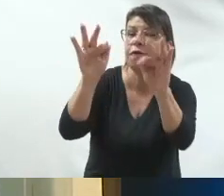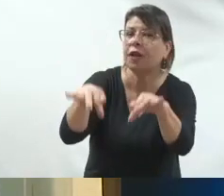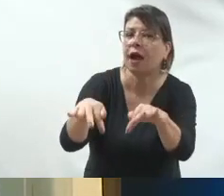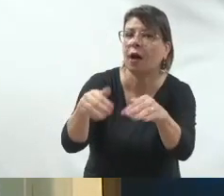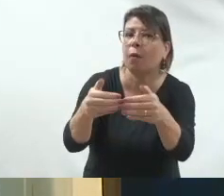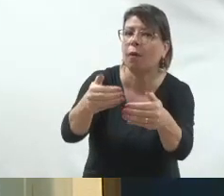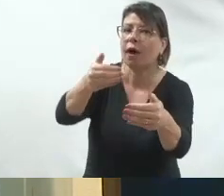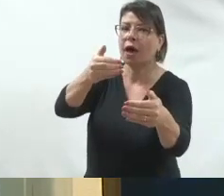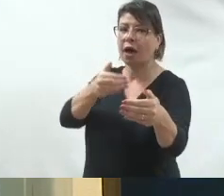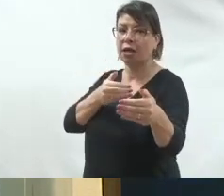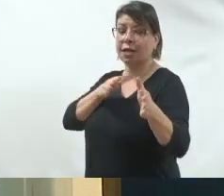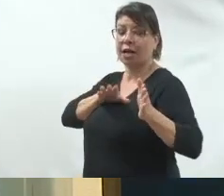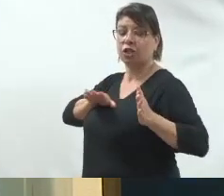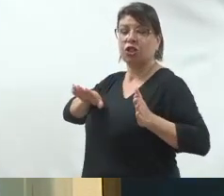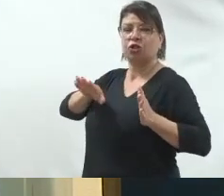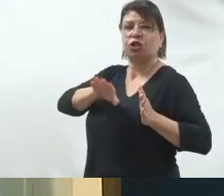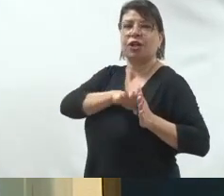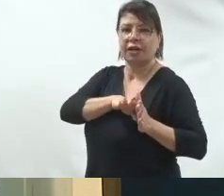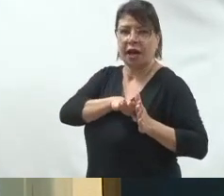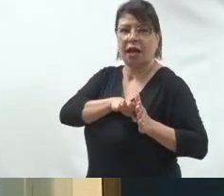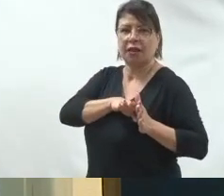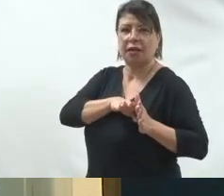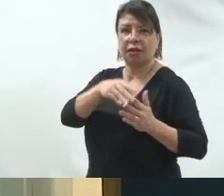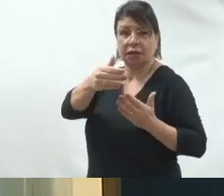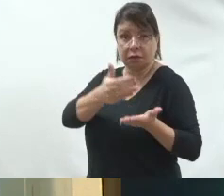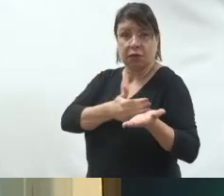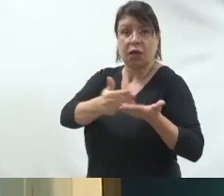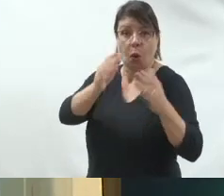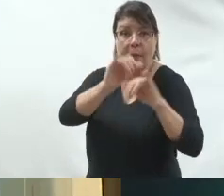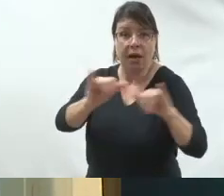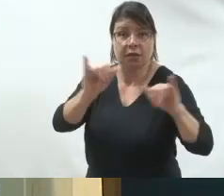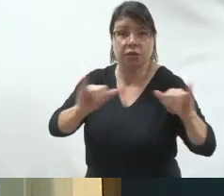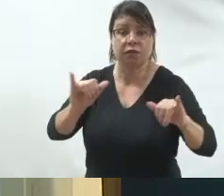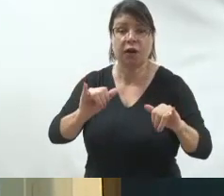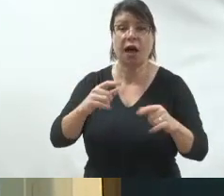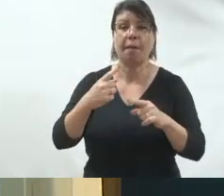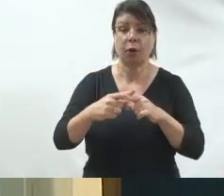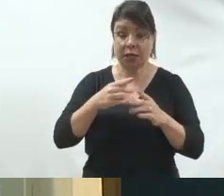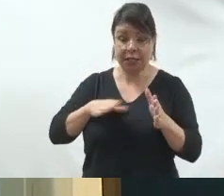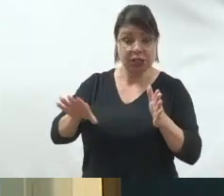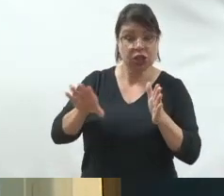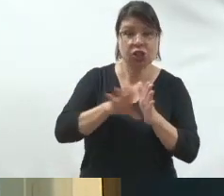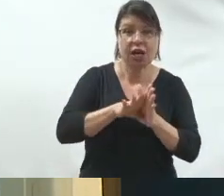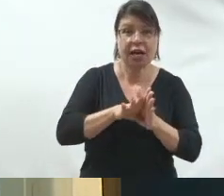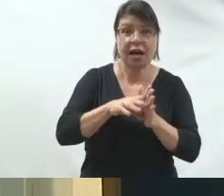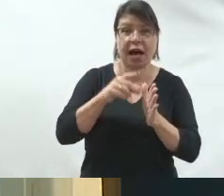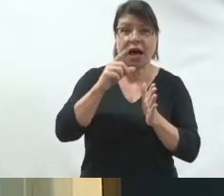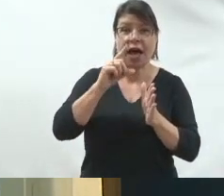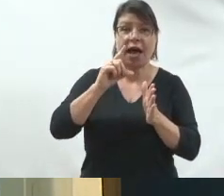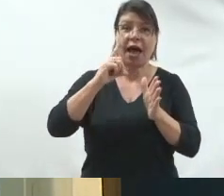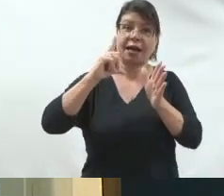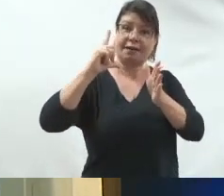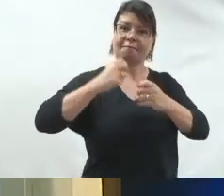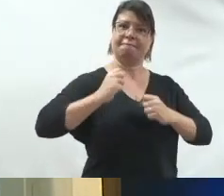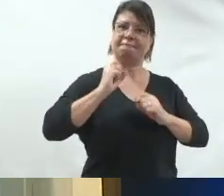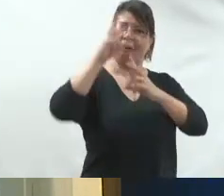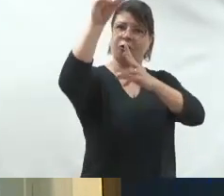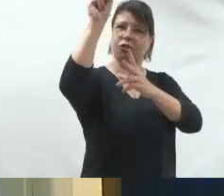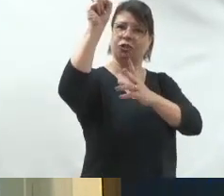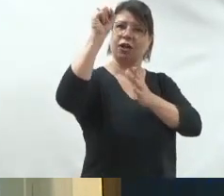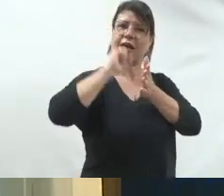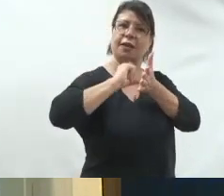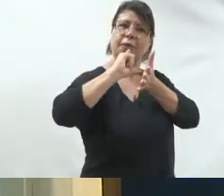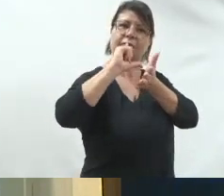começa muito bem uma campanha eleitoral e ela vai perdendo gasolina, ela vai perdendo fôlego, vai perdendo